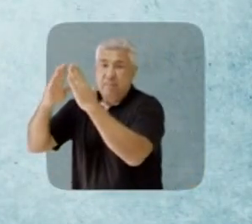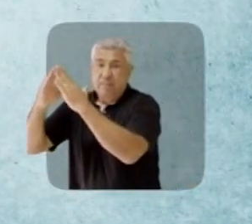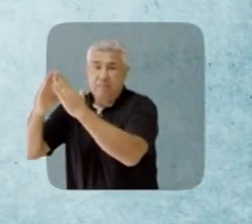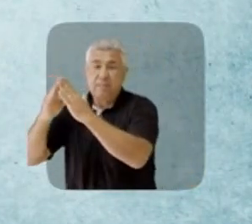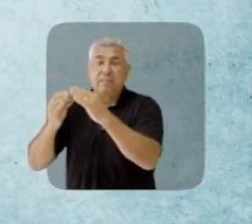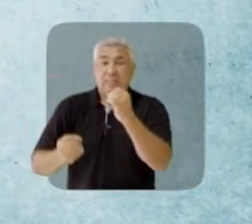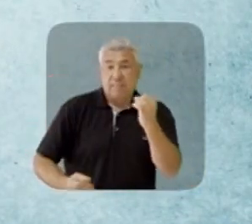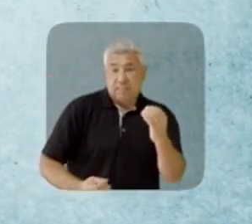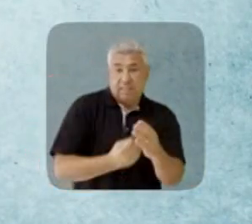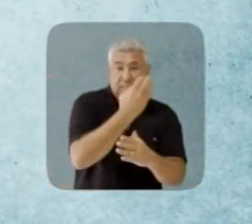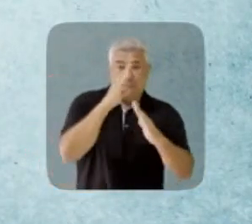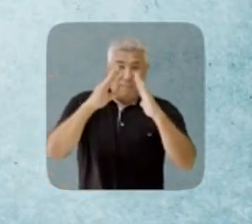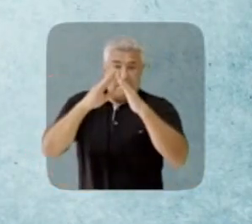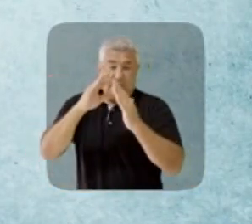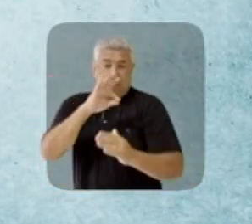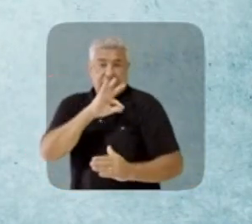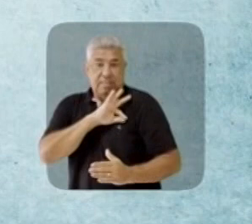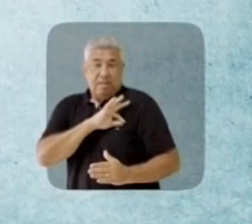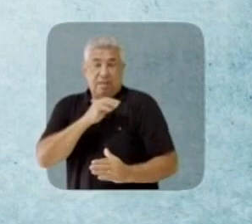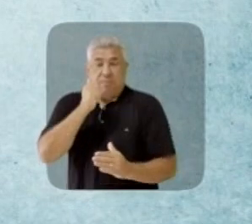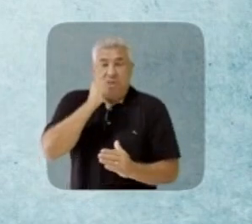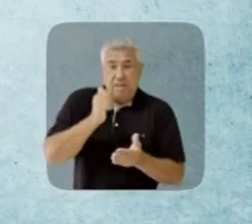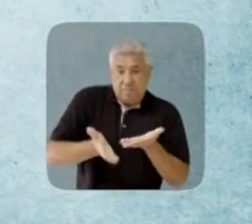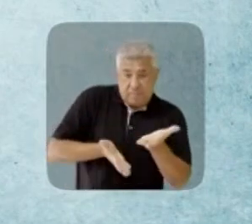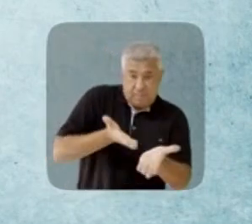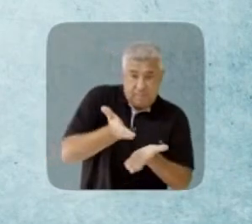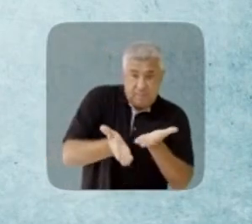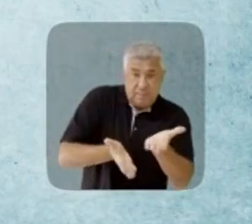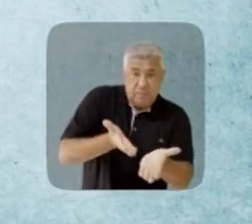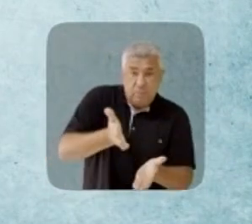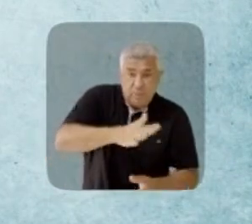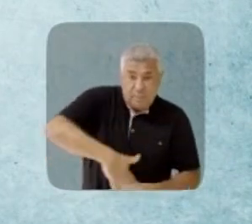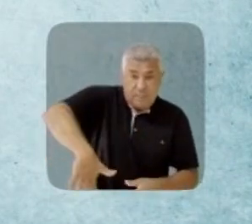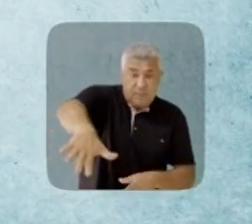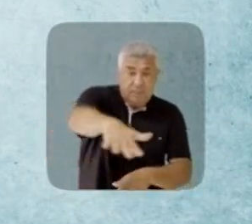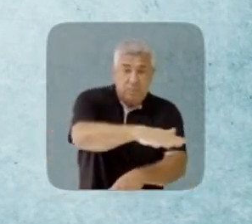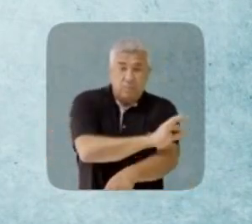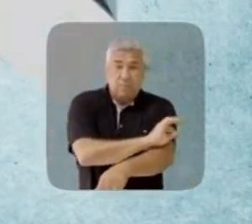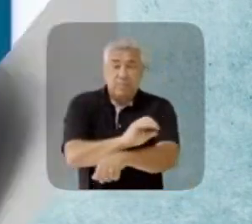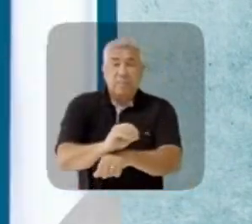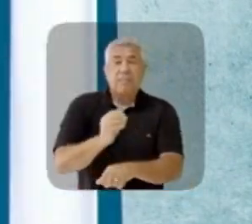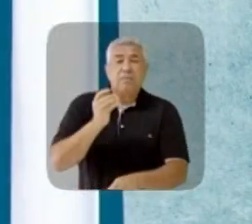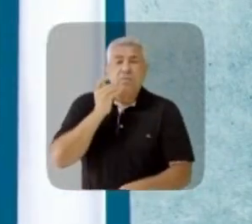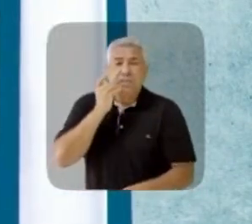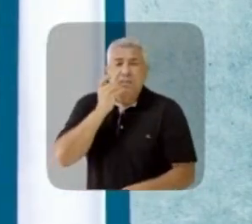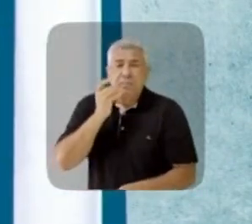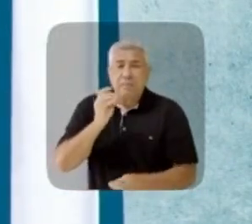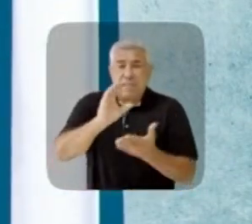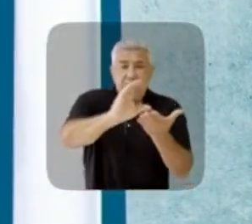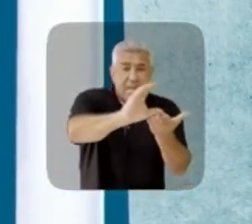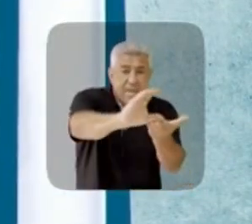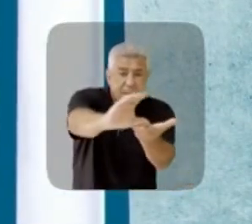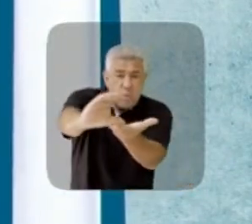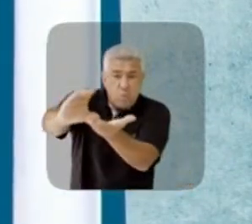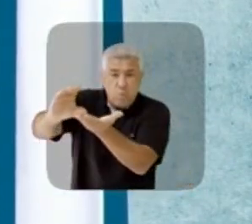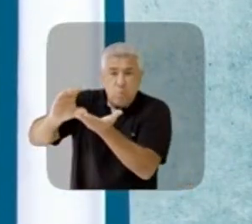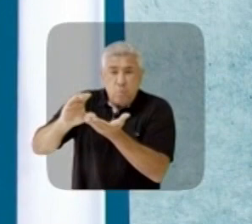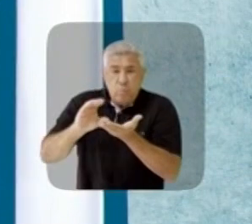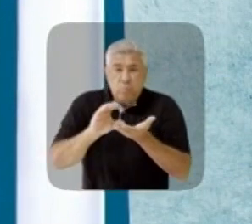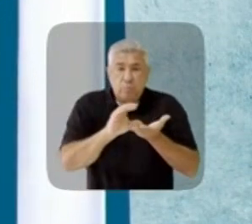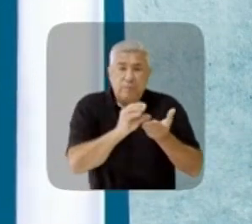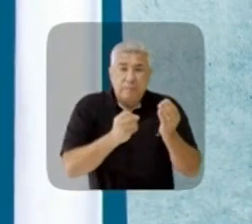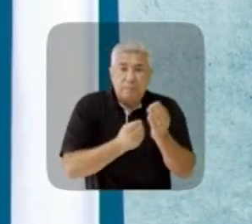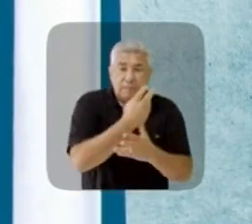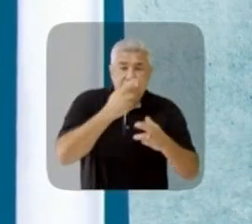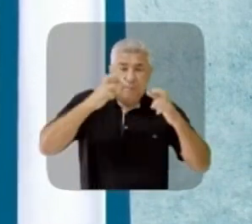Com ampliação do número de delegacias da mulher para atendimento em todas as regiões. Dorinha também vai buscar recursos para a implantação de